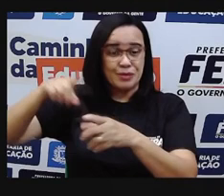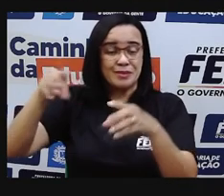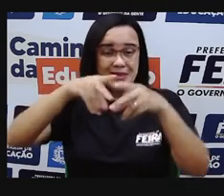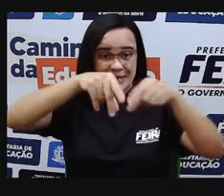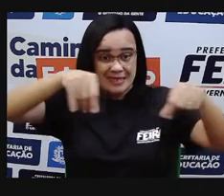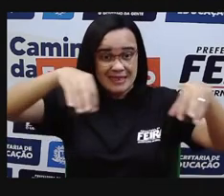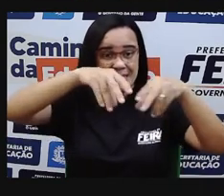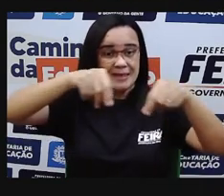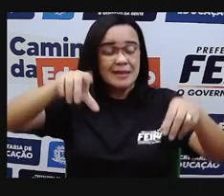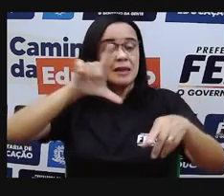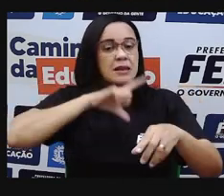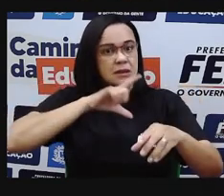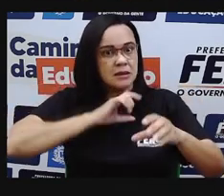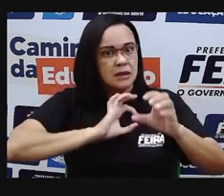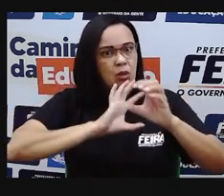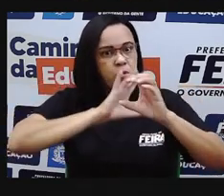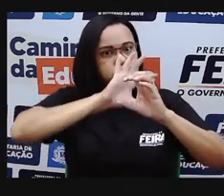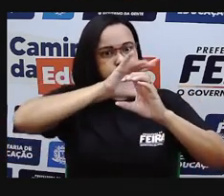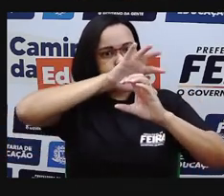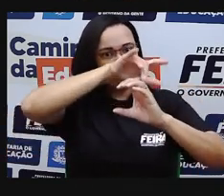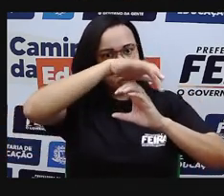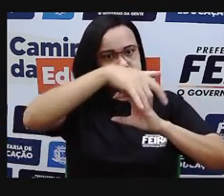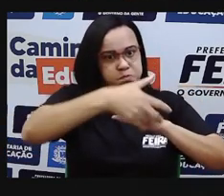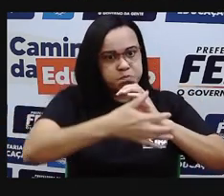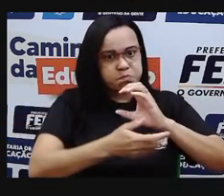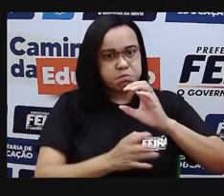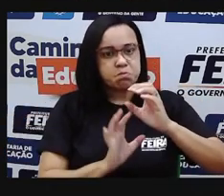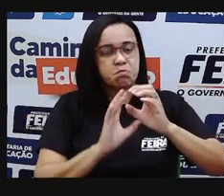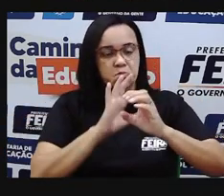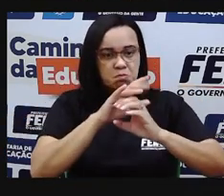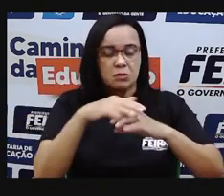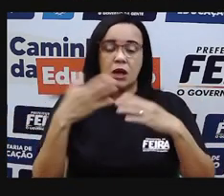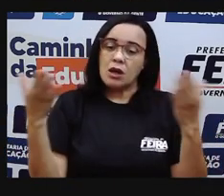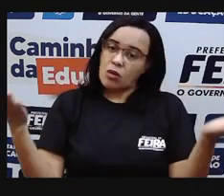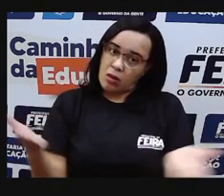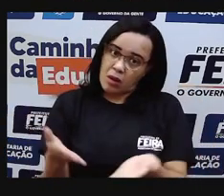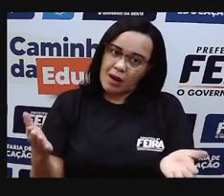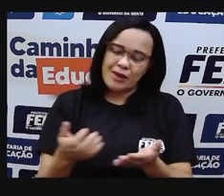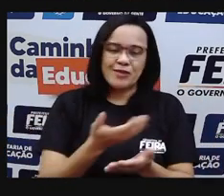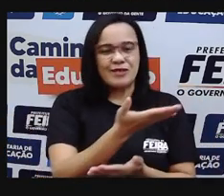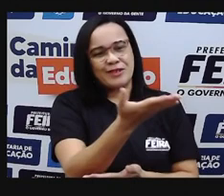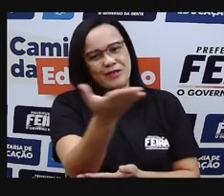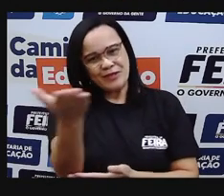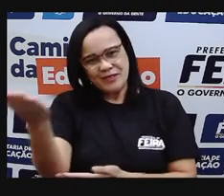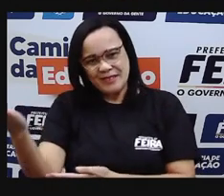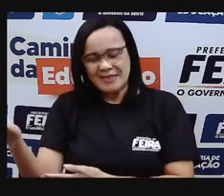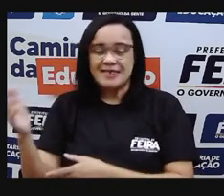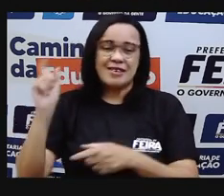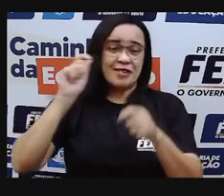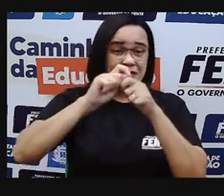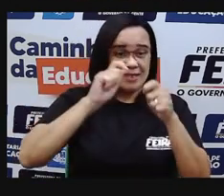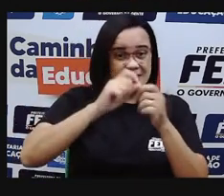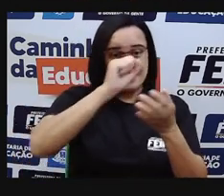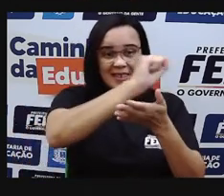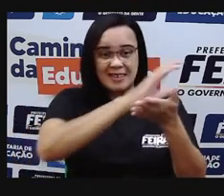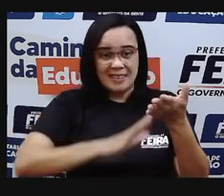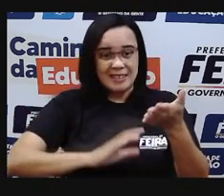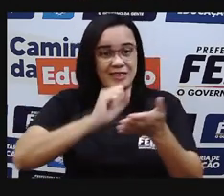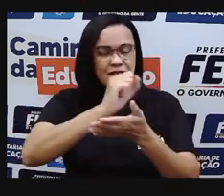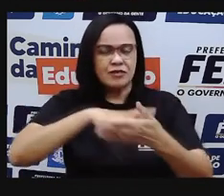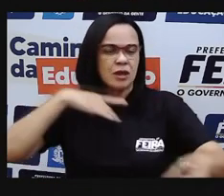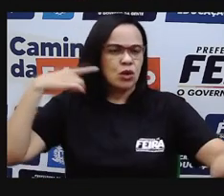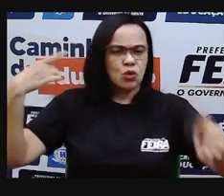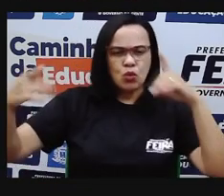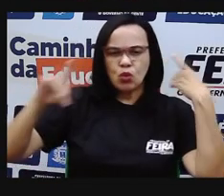envolve o nosso planeta. No mais, né, agora é sua vez de fazer as atividades, de tirar as